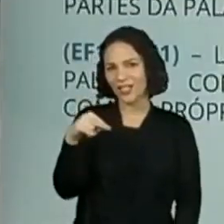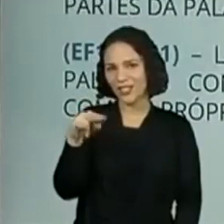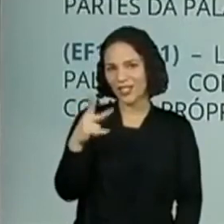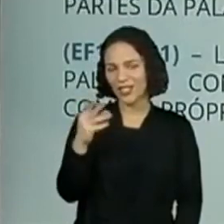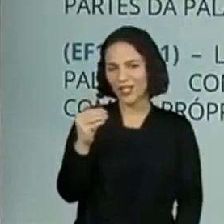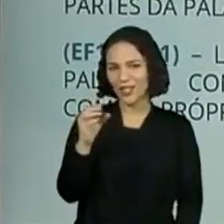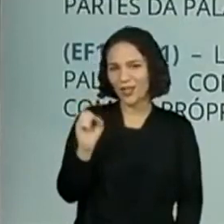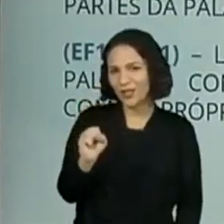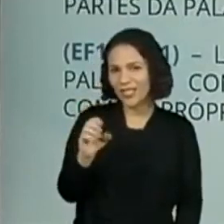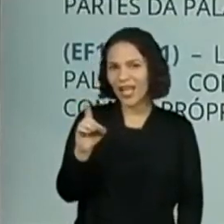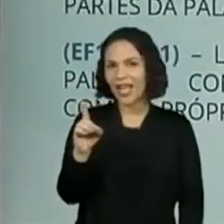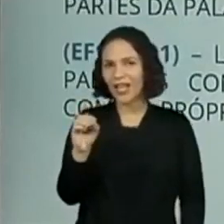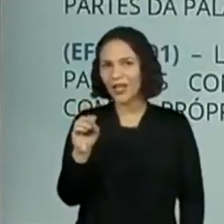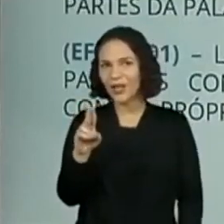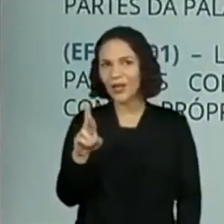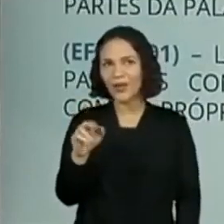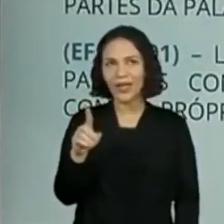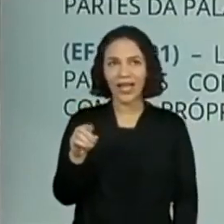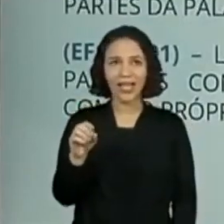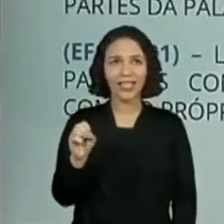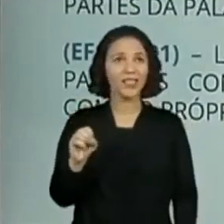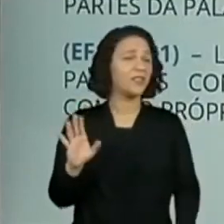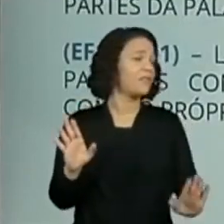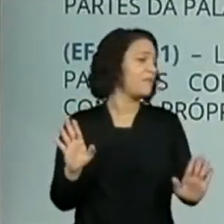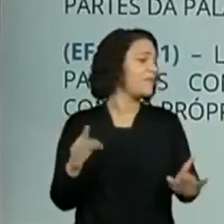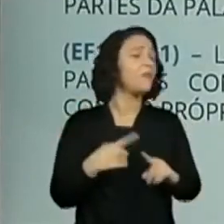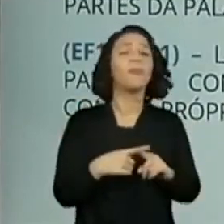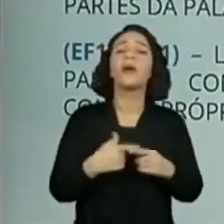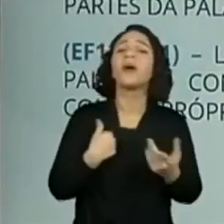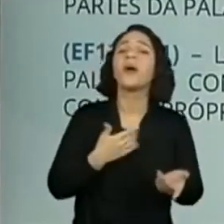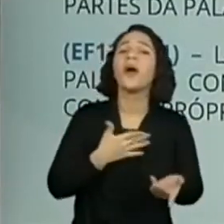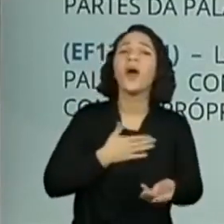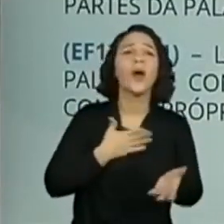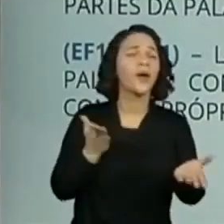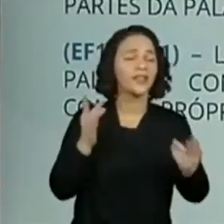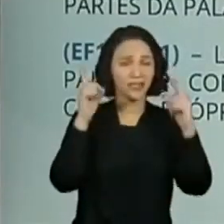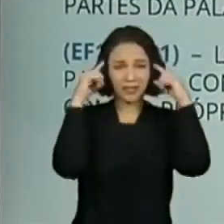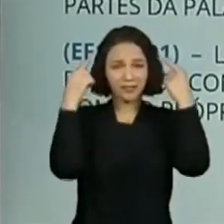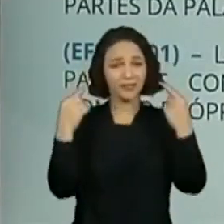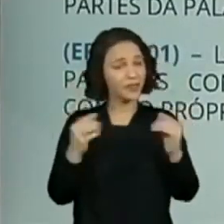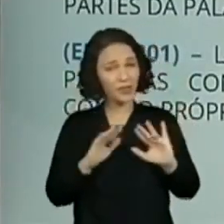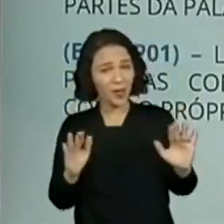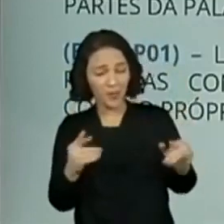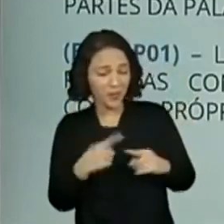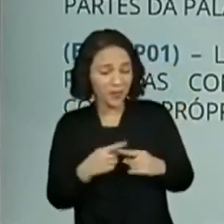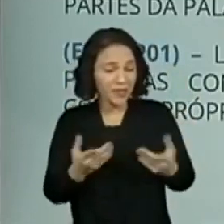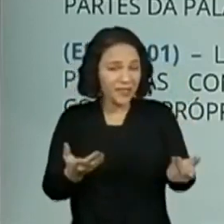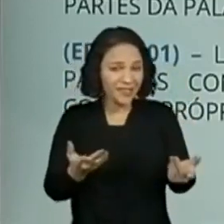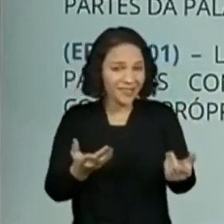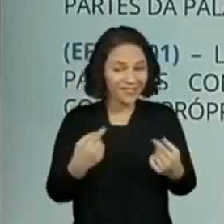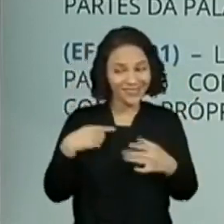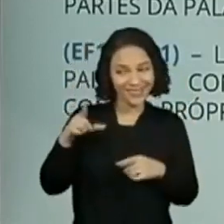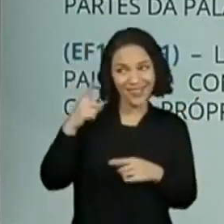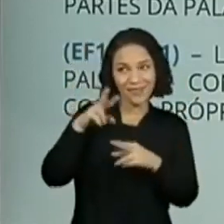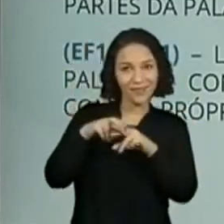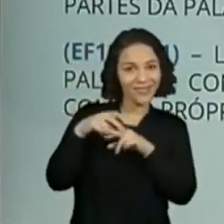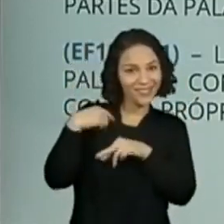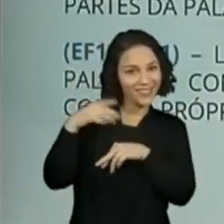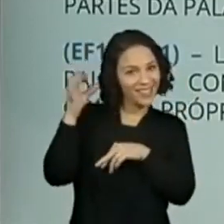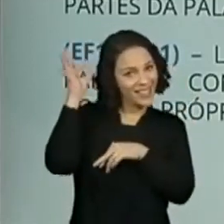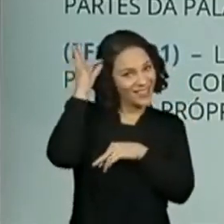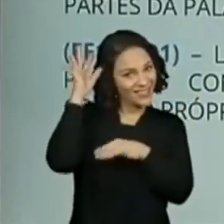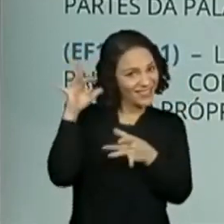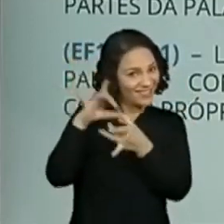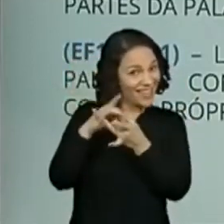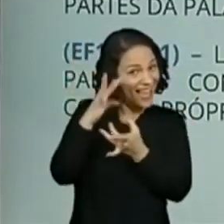Caixinhos dourados. Caixinhos dourados. Sem nenhuma pretensão. Ela gosta de caixinhos dourados. A professora Kelly, daqui a